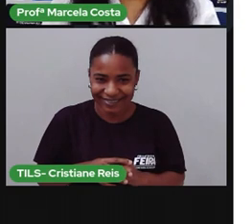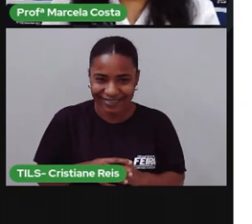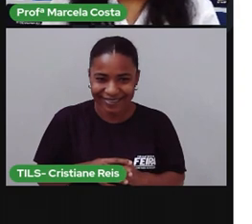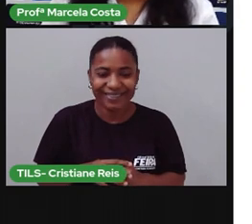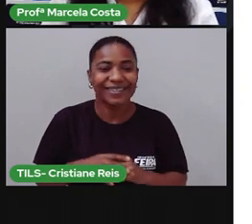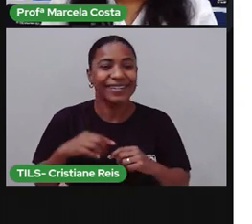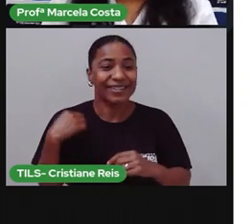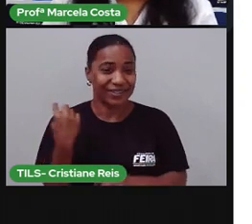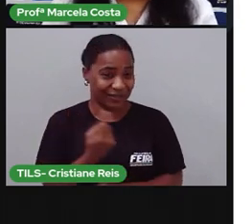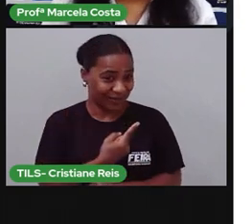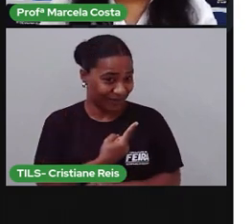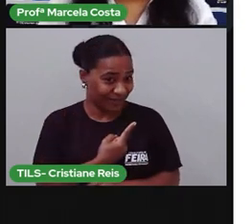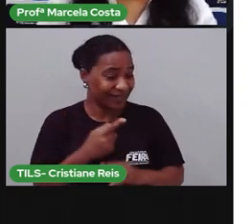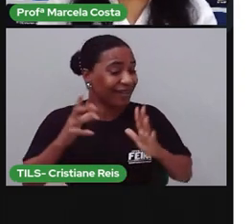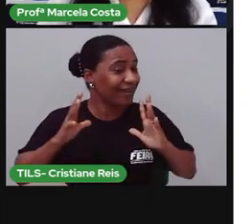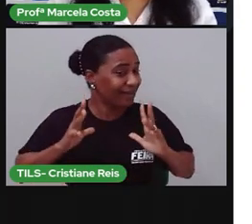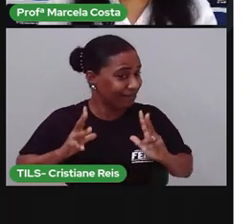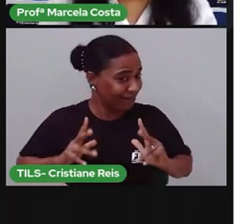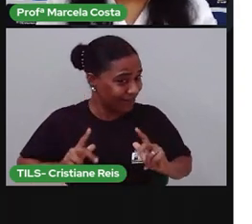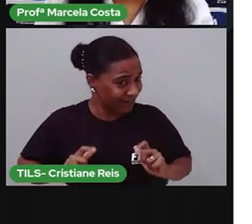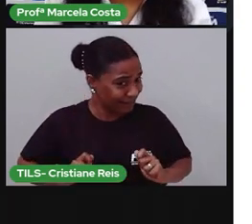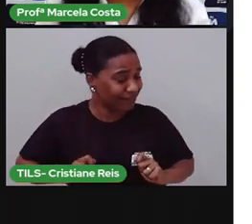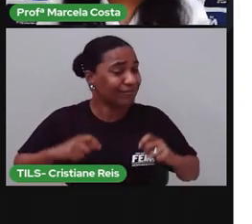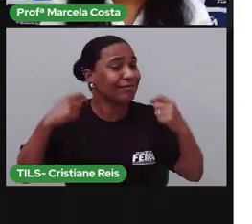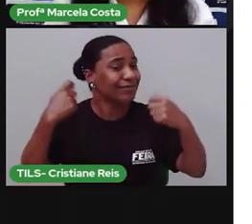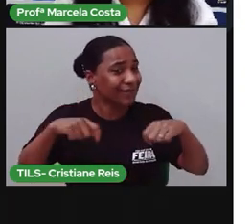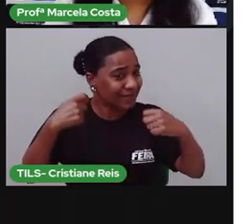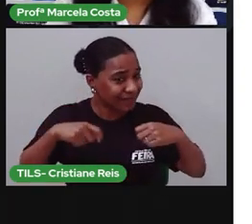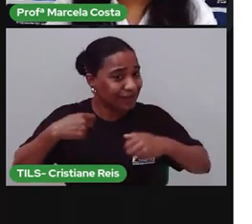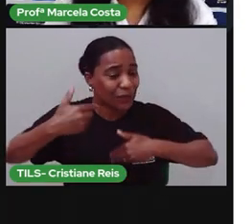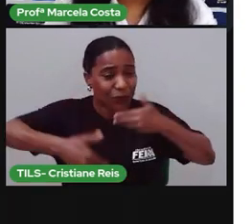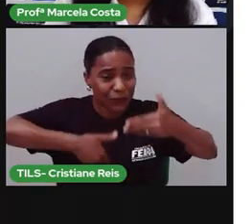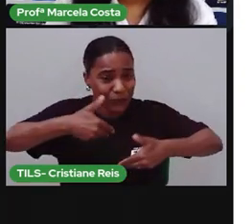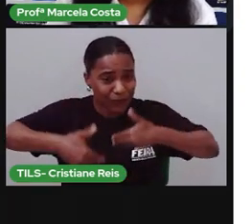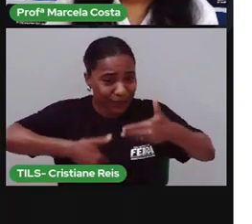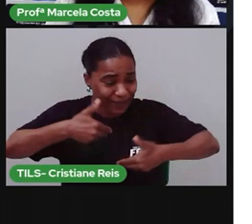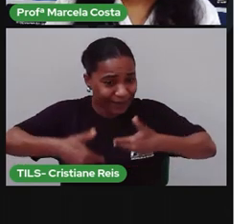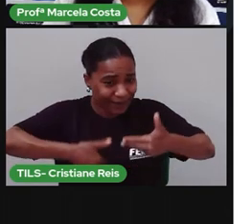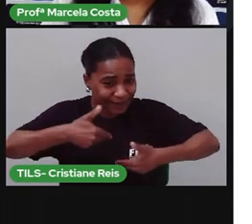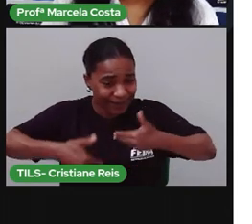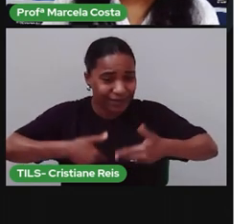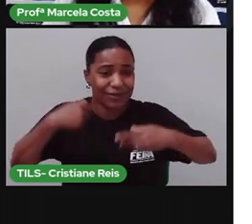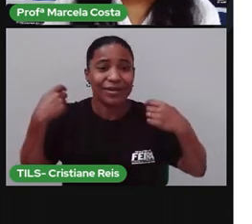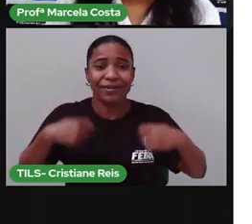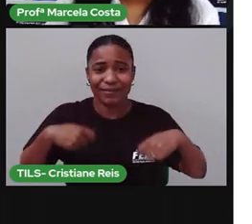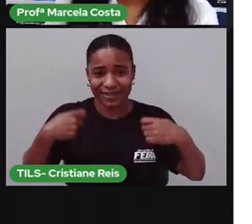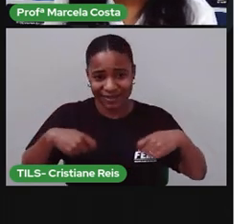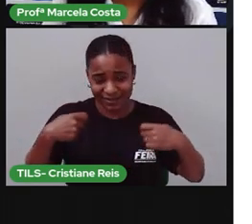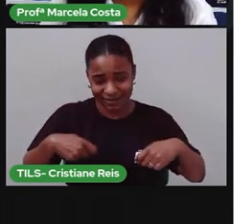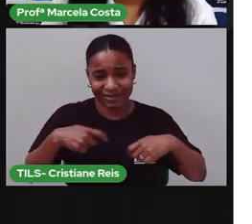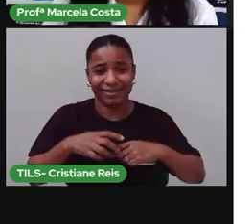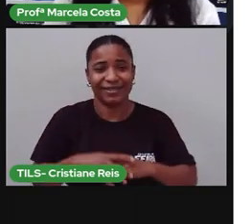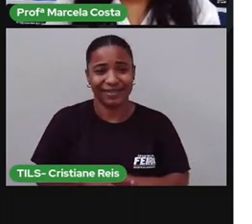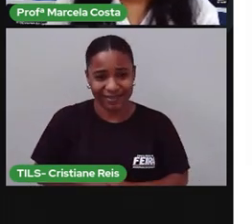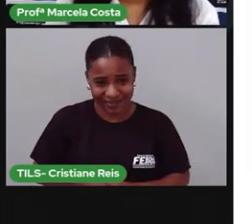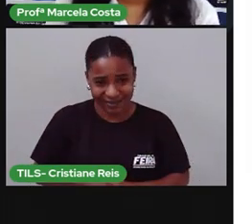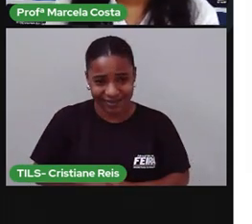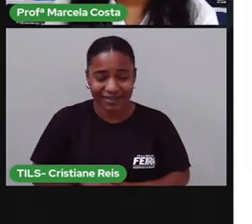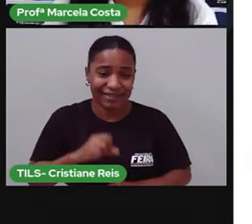Pra manter a do nosso corpo, a gente precisa ter uma série de cuidados, não é isso? Porque se a gente não cuida